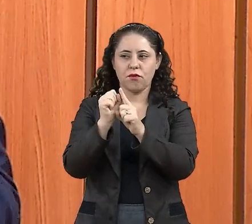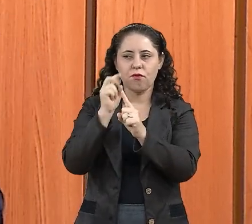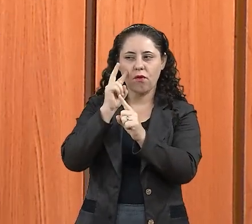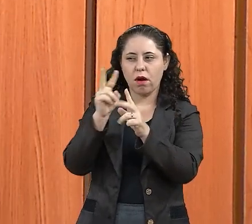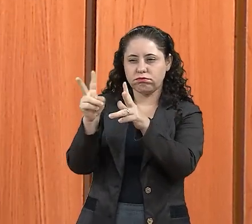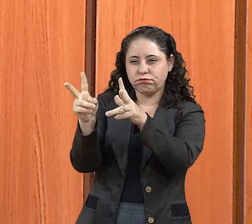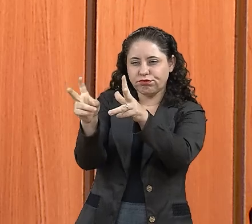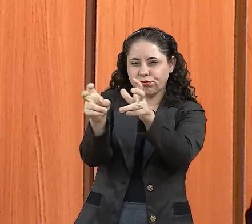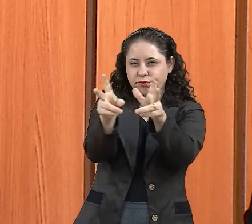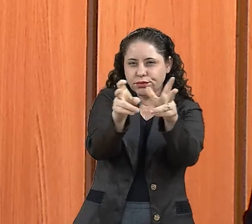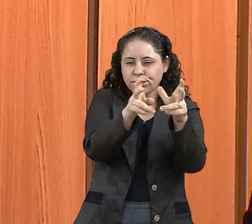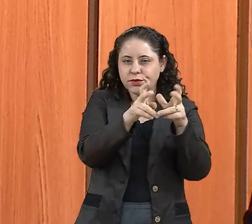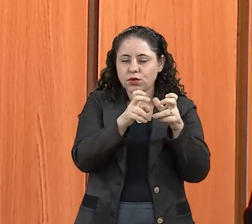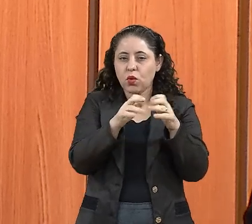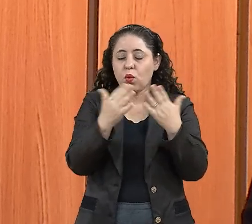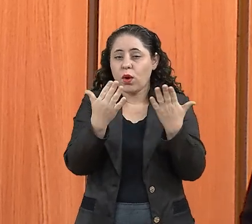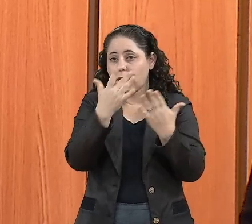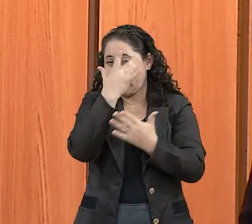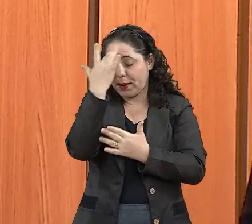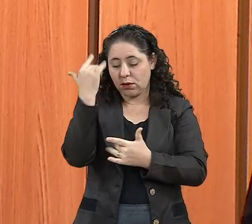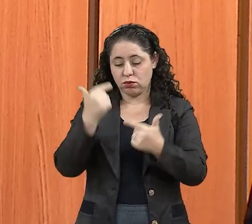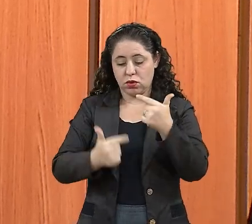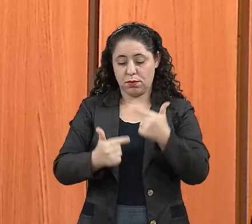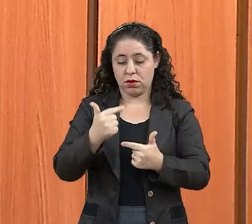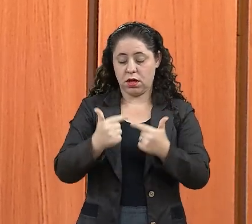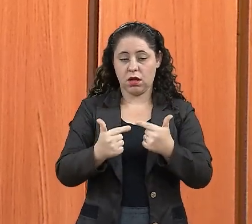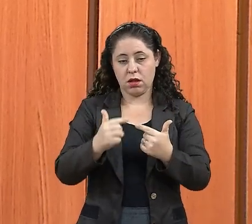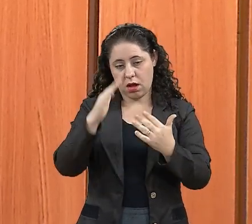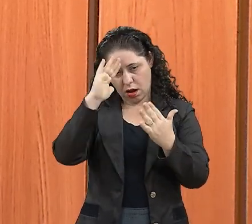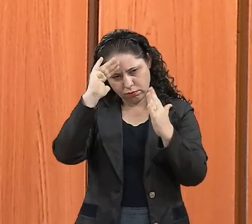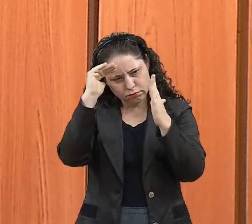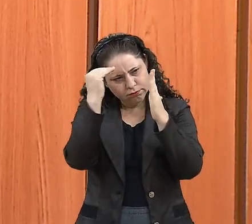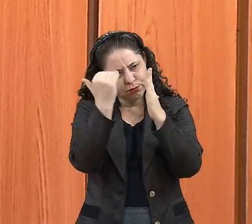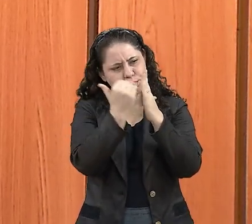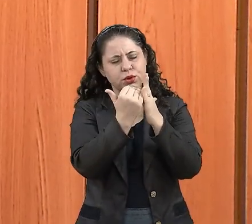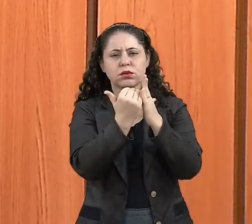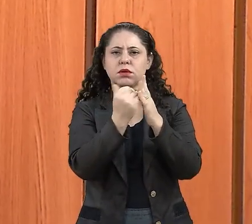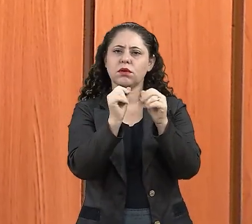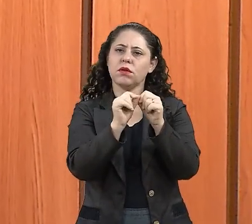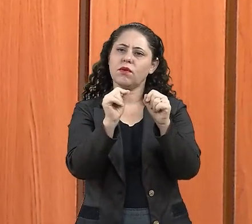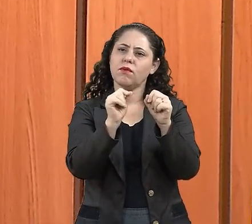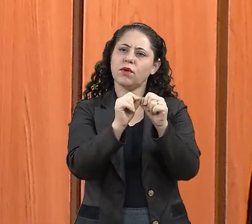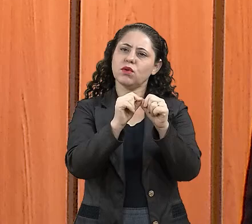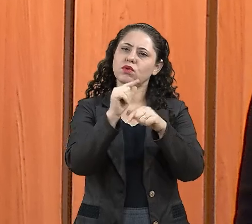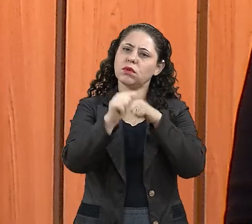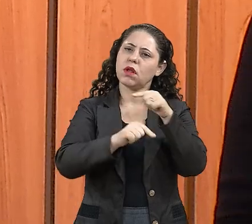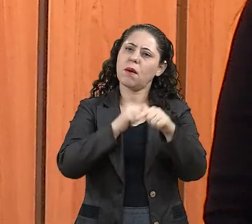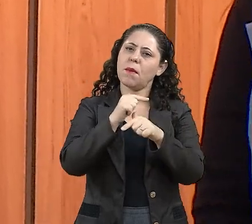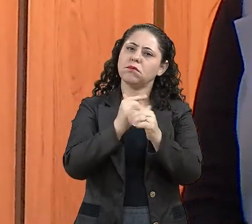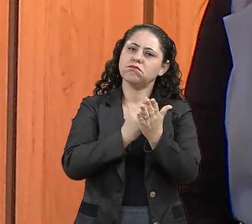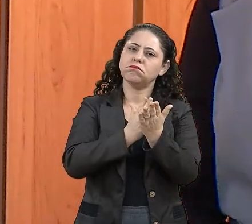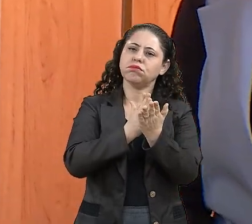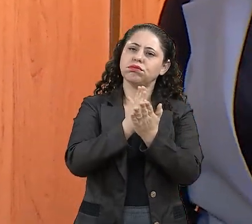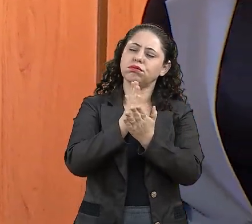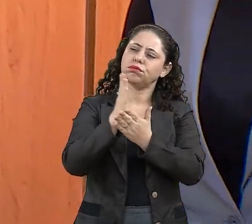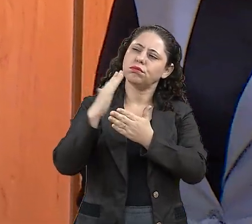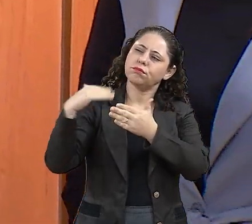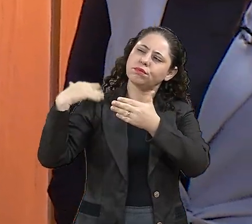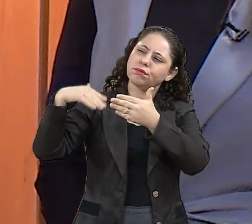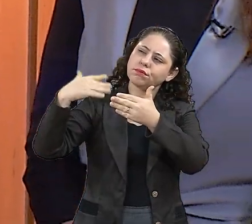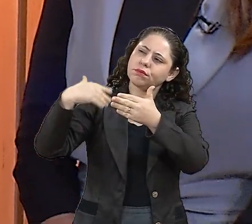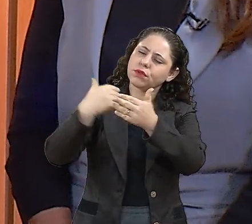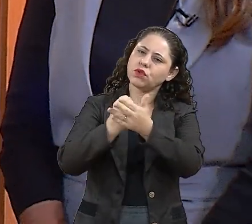Quando o parlamento reconhece alguém que fez um bom desenvolvimento, que teve uma boa trajetória de vida, que se